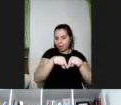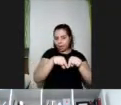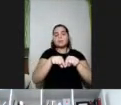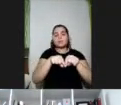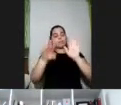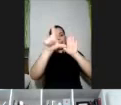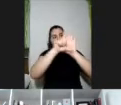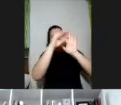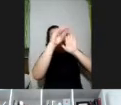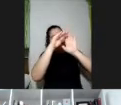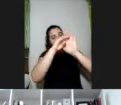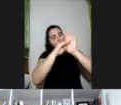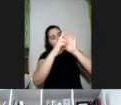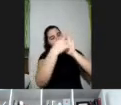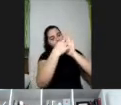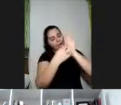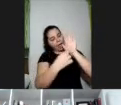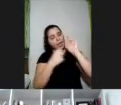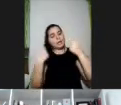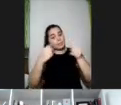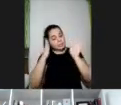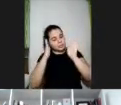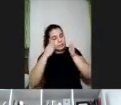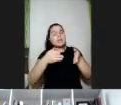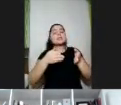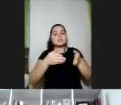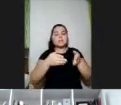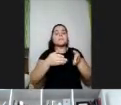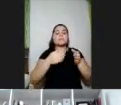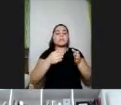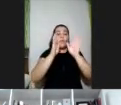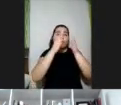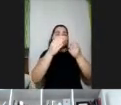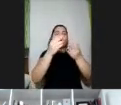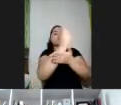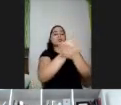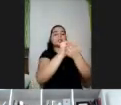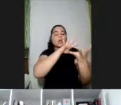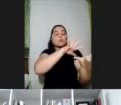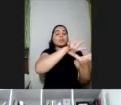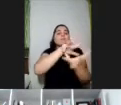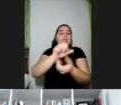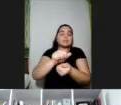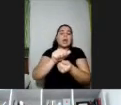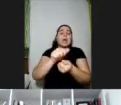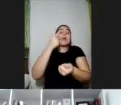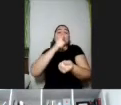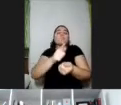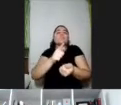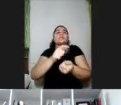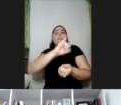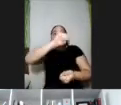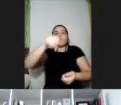uma série de regras relacionadas ao desenho universal, buscando garantir a oportunidade de acesso nessa perspectiva.